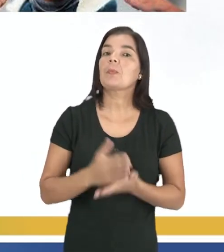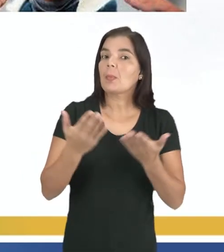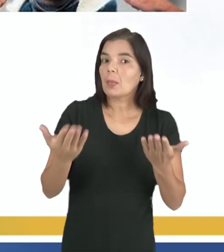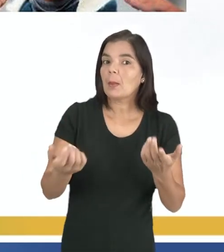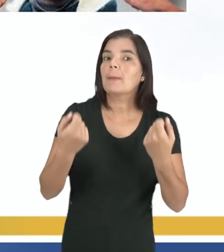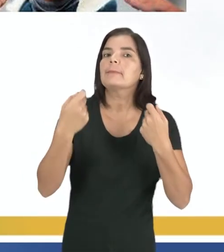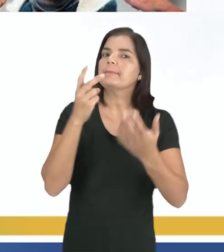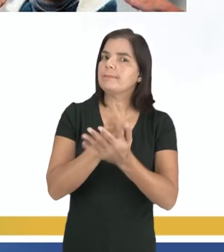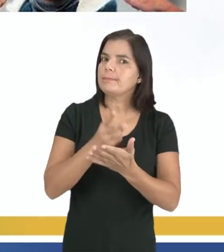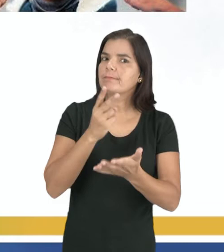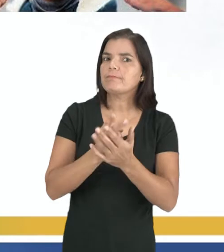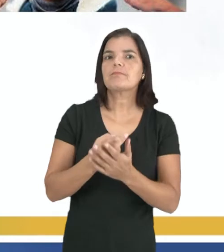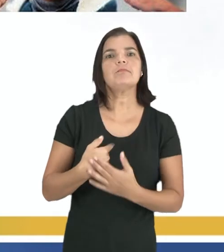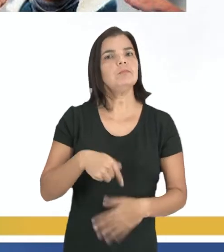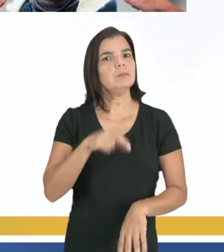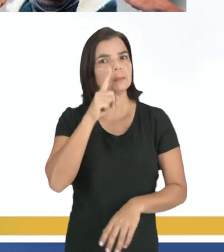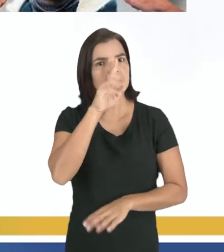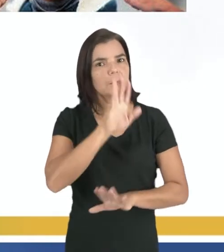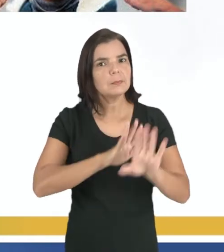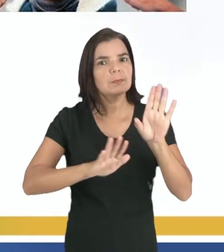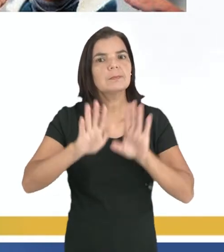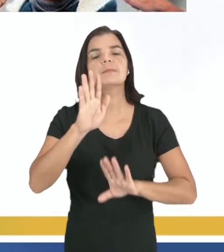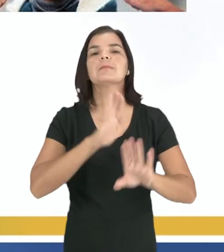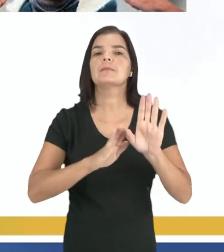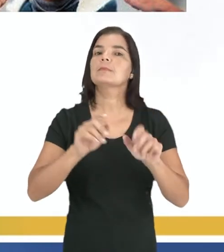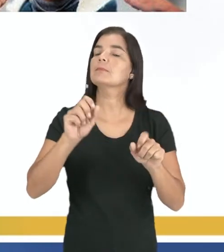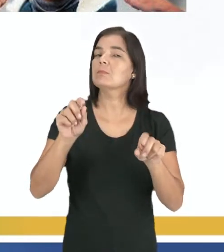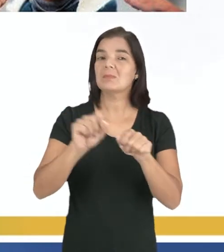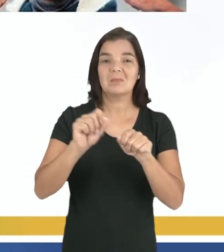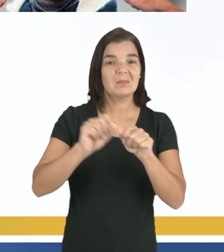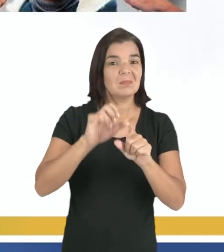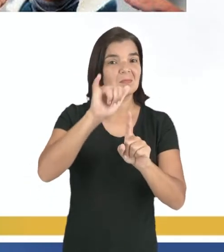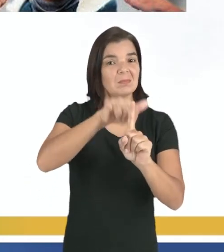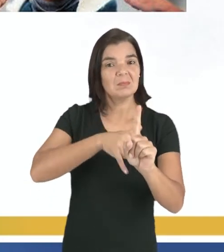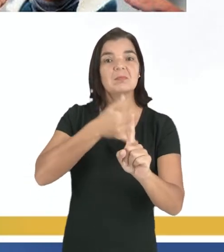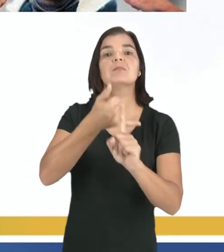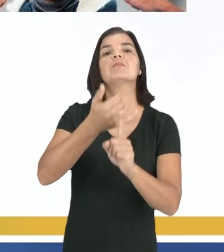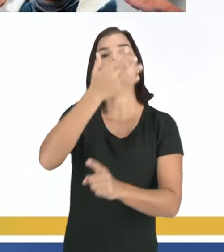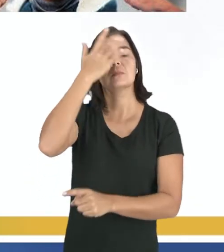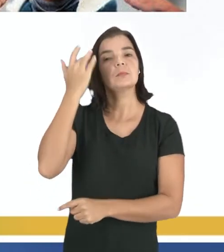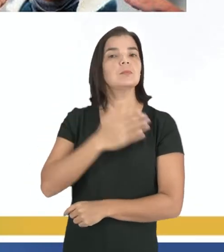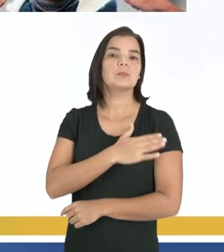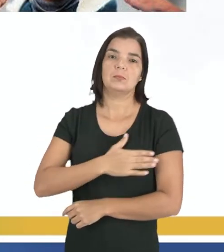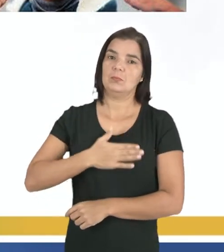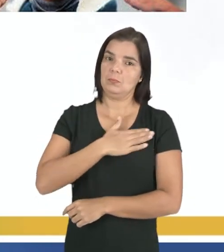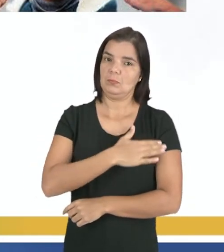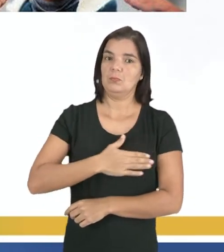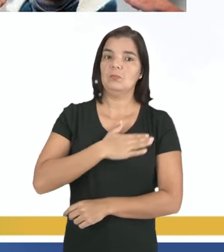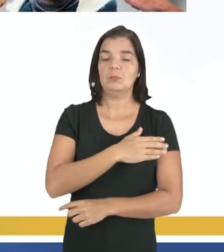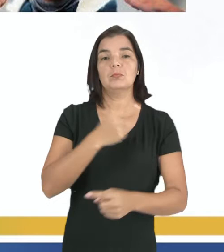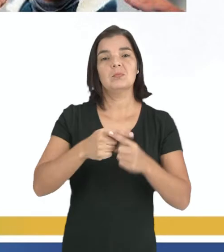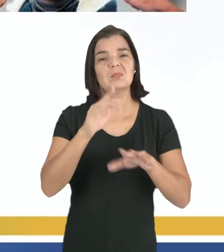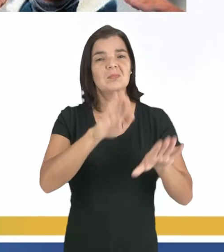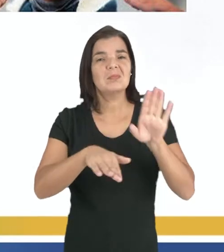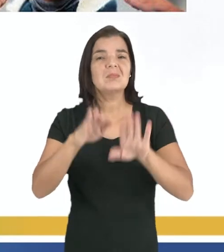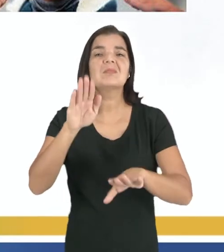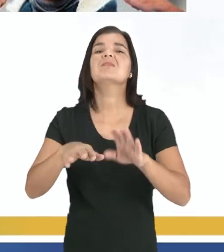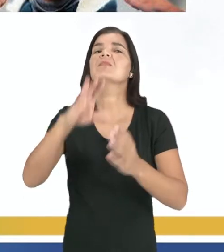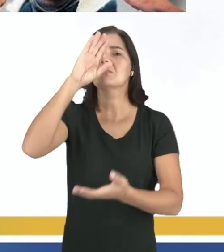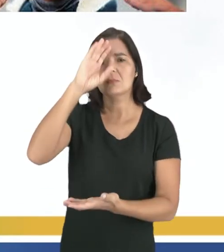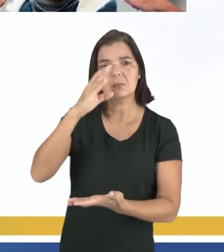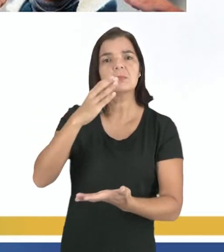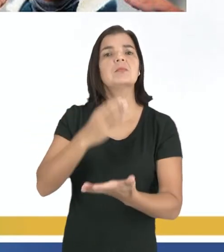Então devemos sempre nos policiar para não fazer o bullying com as pessoas que gostamos, porque muitas vezes as pessoas realmente